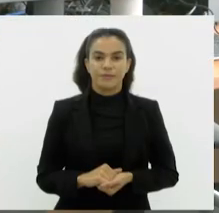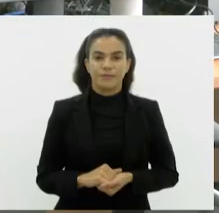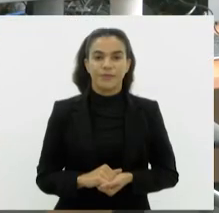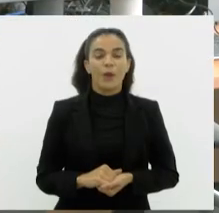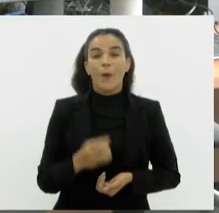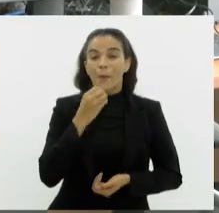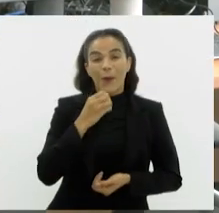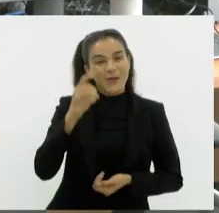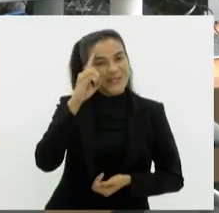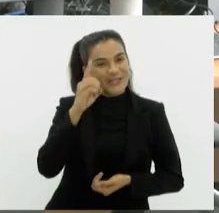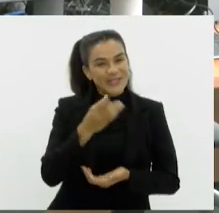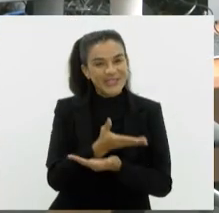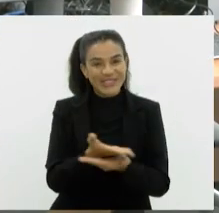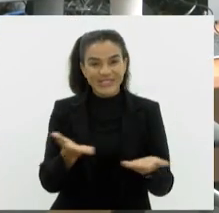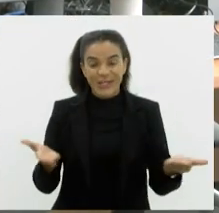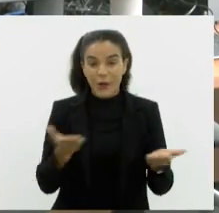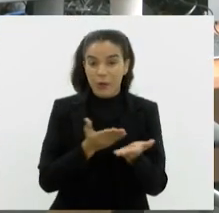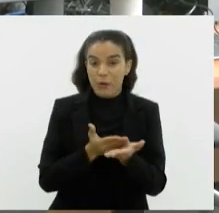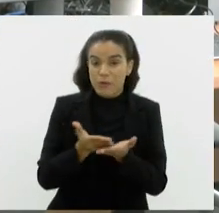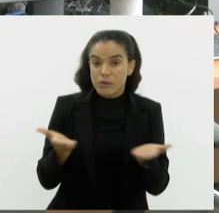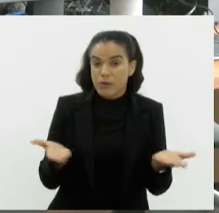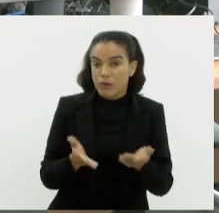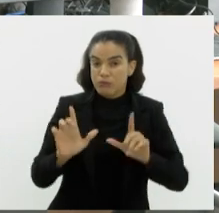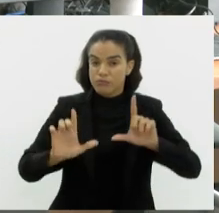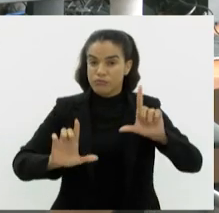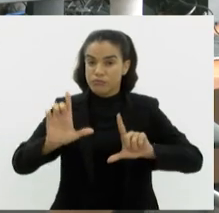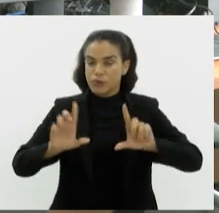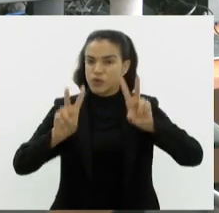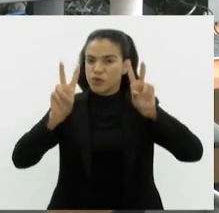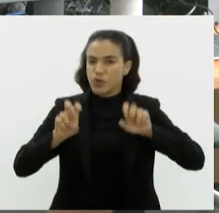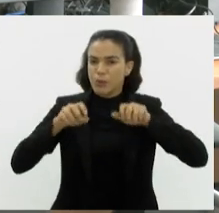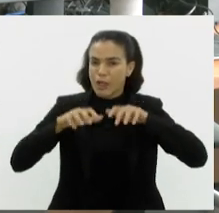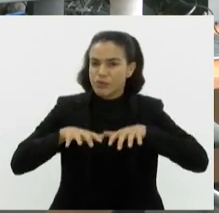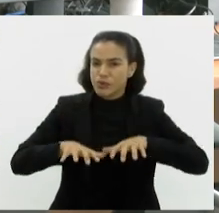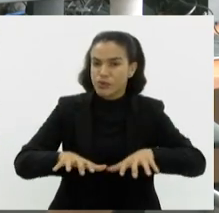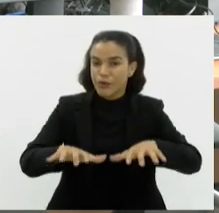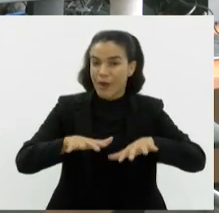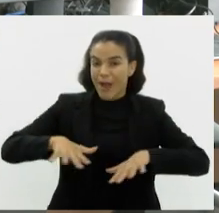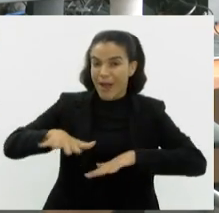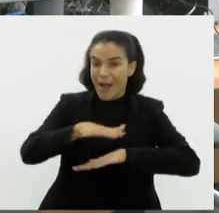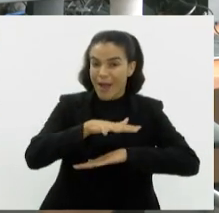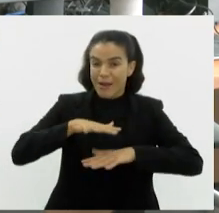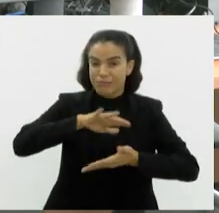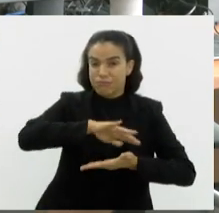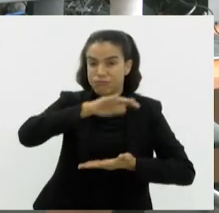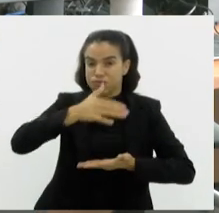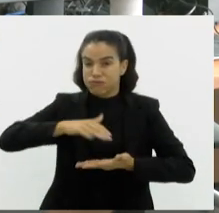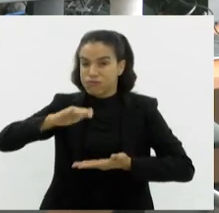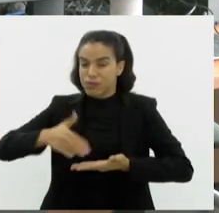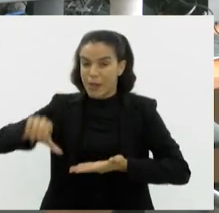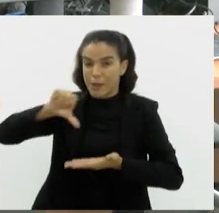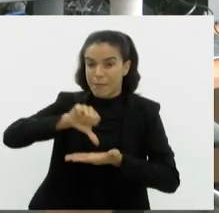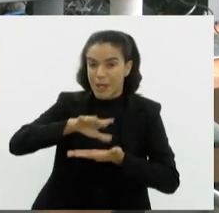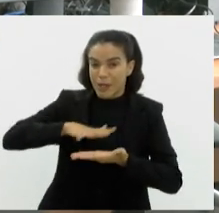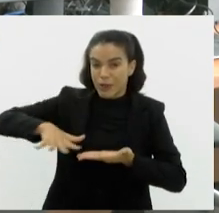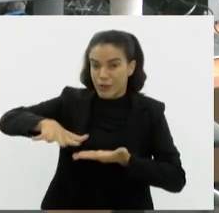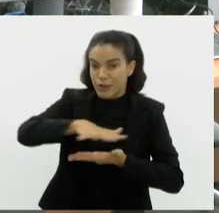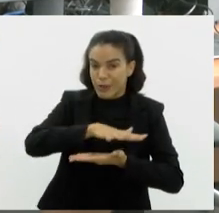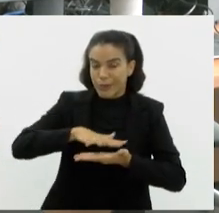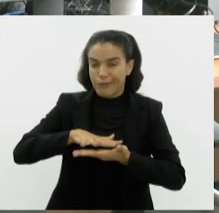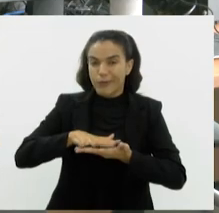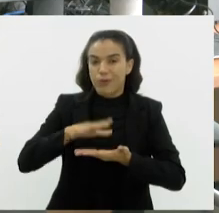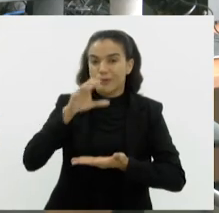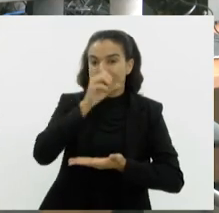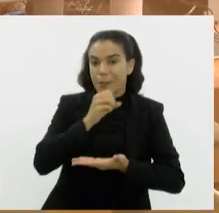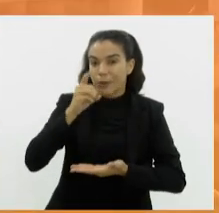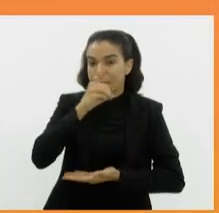Bom Dia Alerj, começamos a edição de hoje sobre a chuva nas regiões serrana e metropolitana do Rio durante o final de